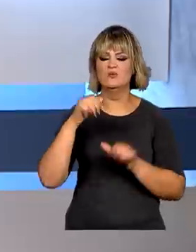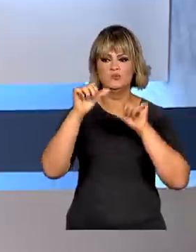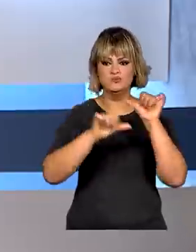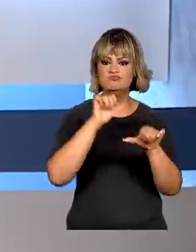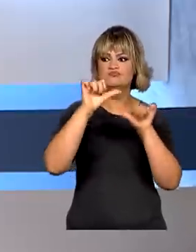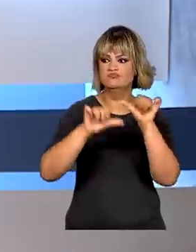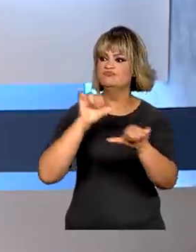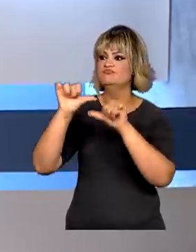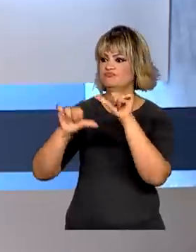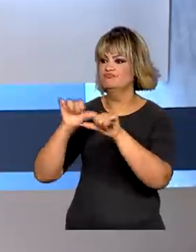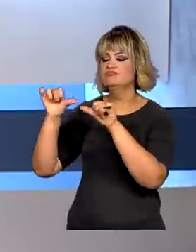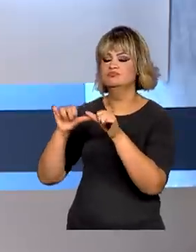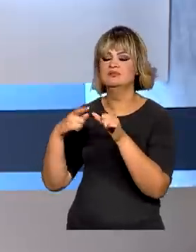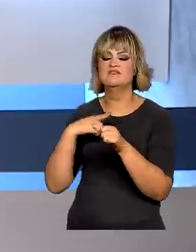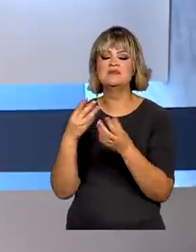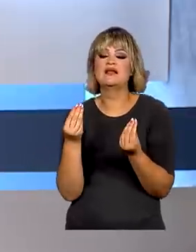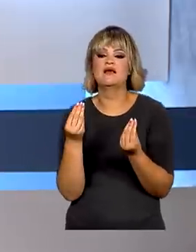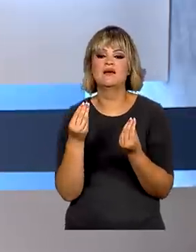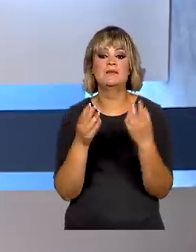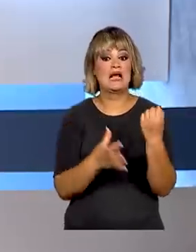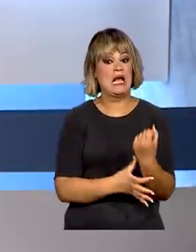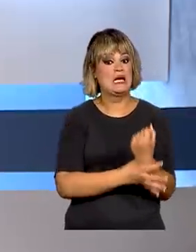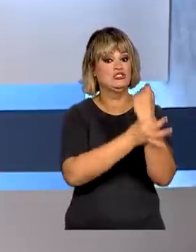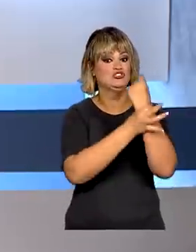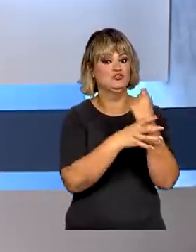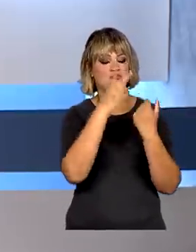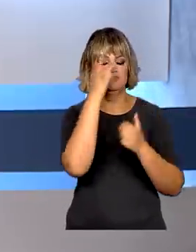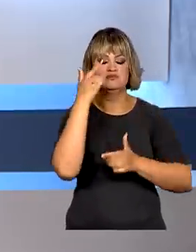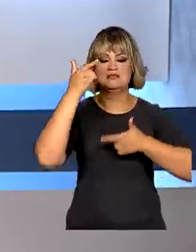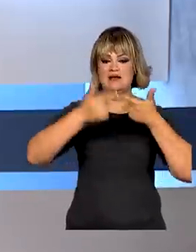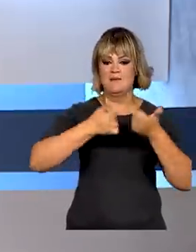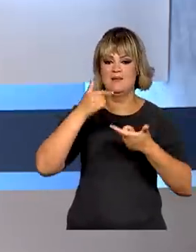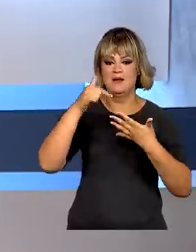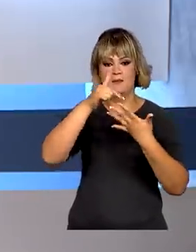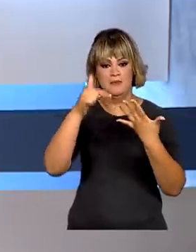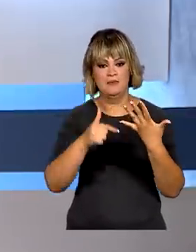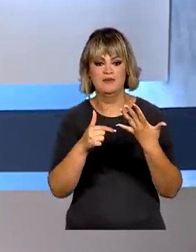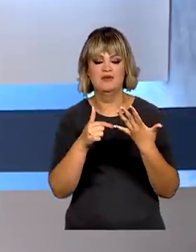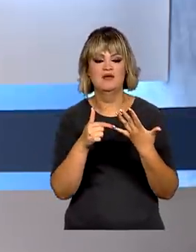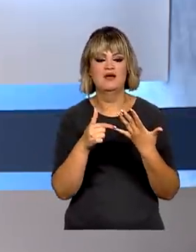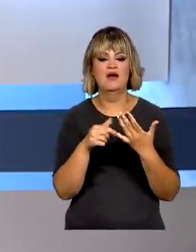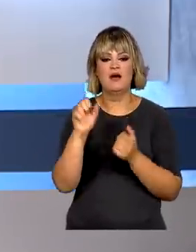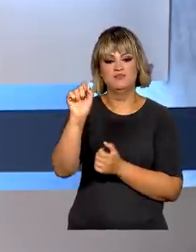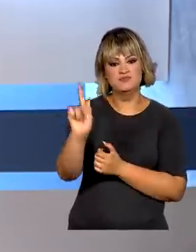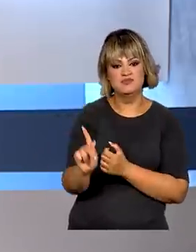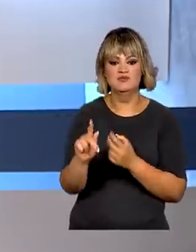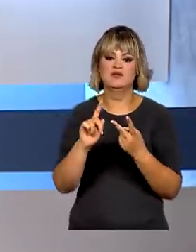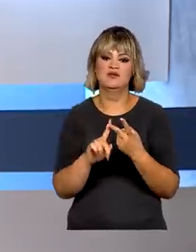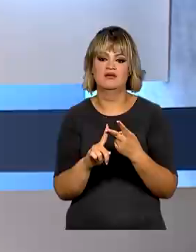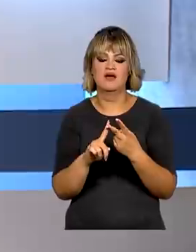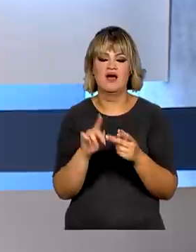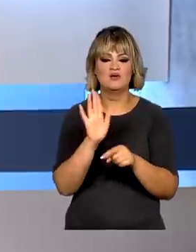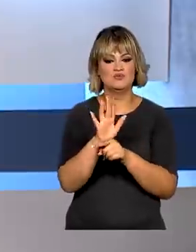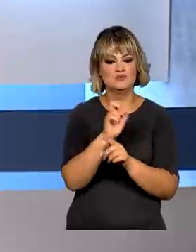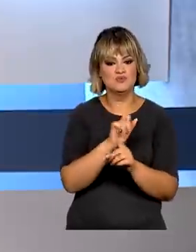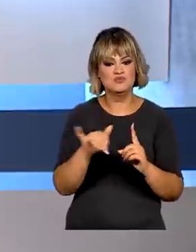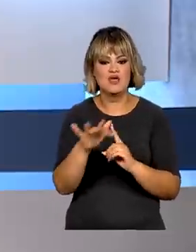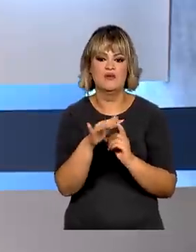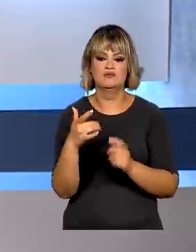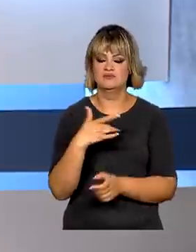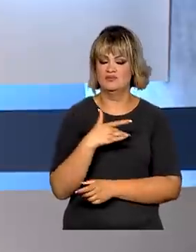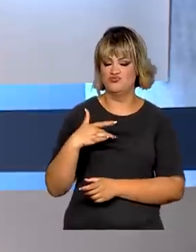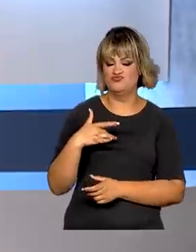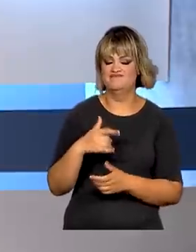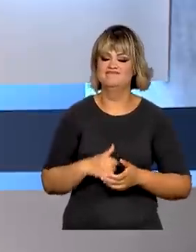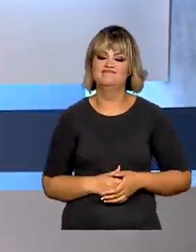mudanças ocorreram para garantir ao trabalhador benefícios ligados à aposentadoria, assistência social